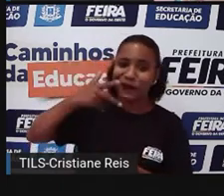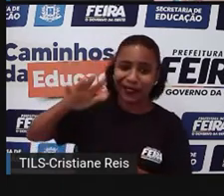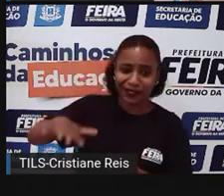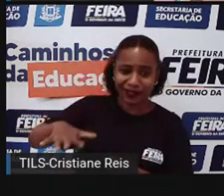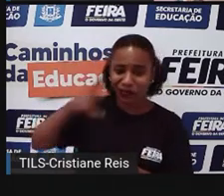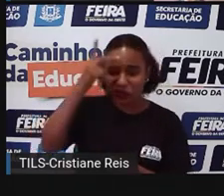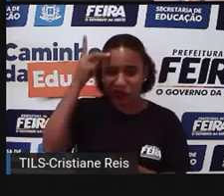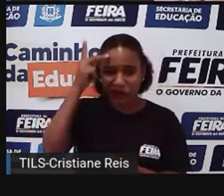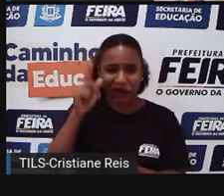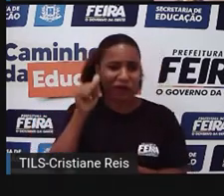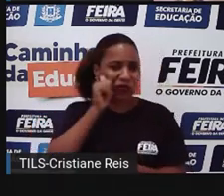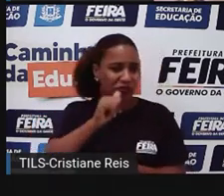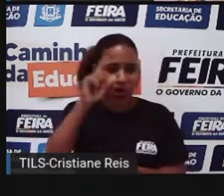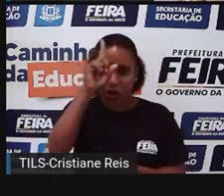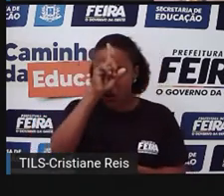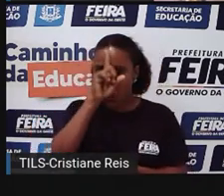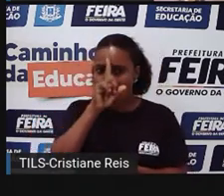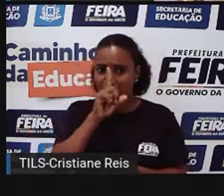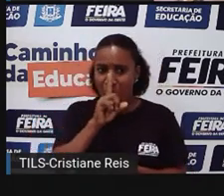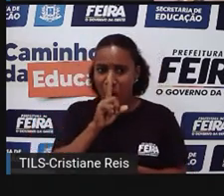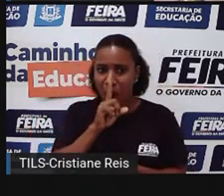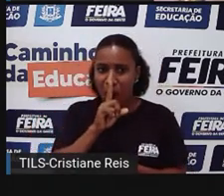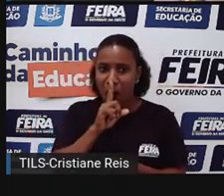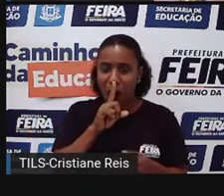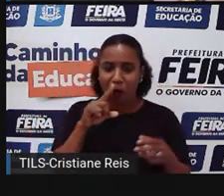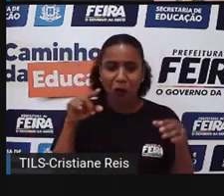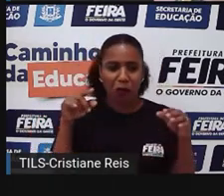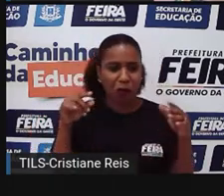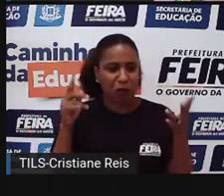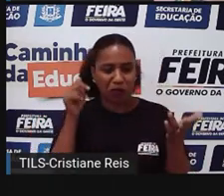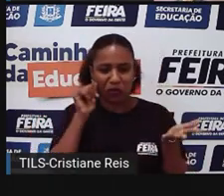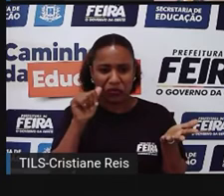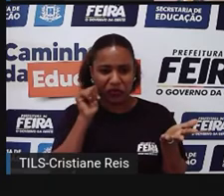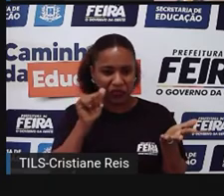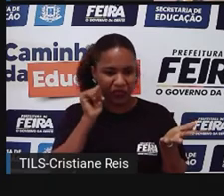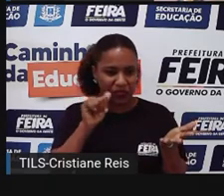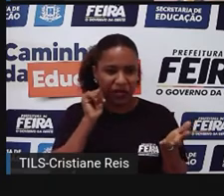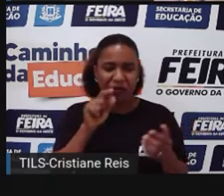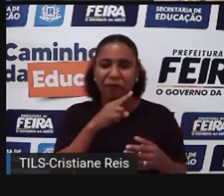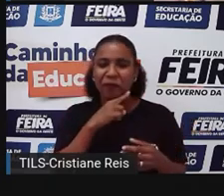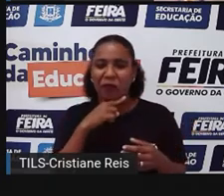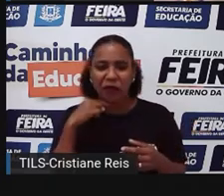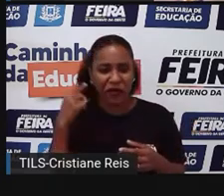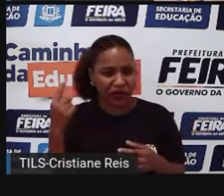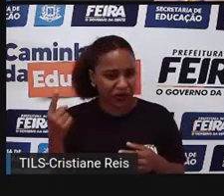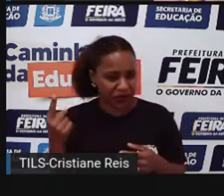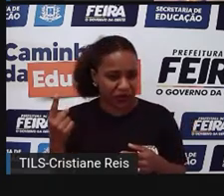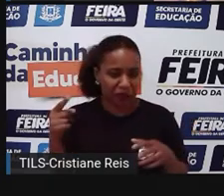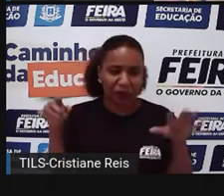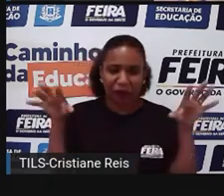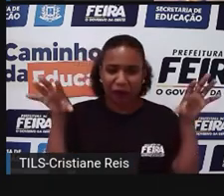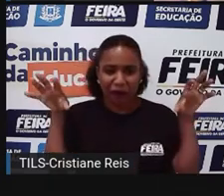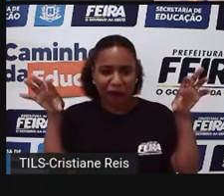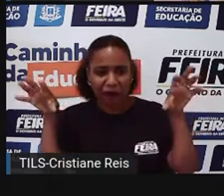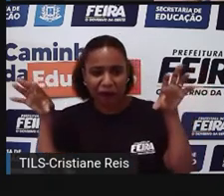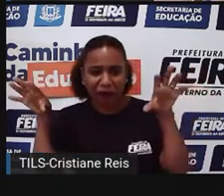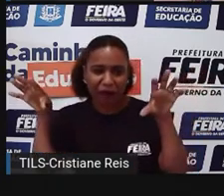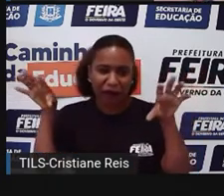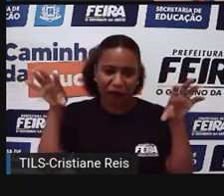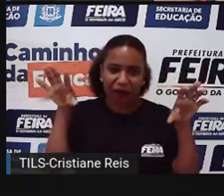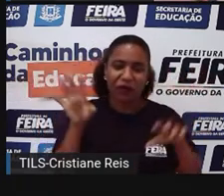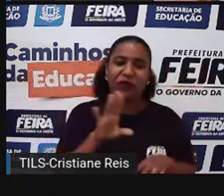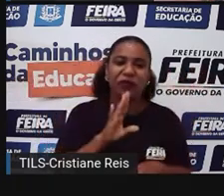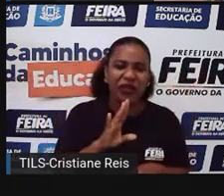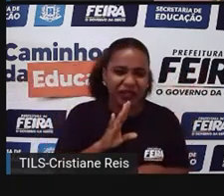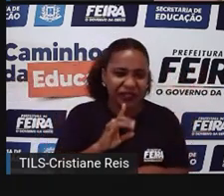e eu morria de medo. Então, disse que uma mulher, né, morreu e ficou assombrando as pessoas no banheiro. Não sei se você já ouviu falar